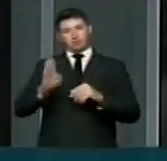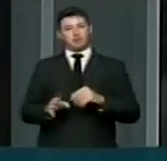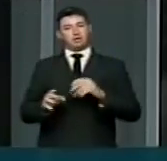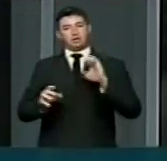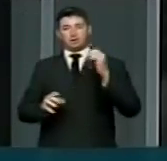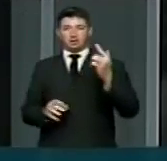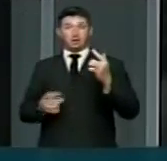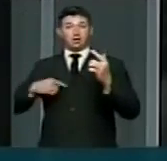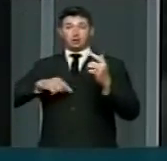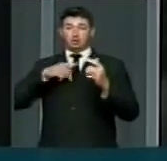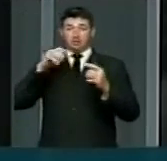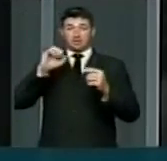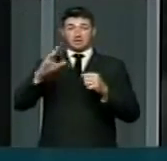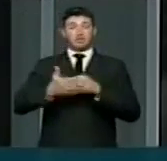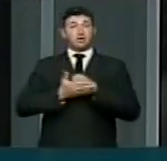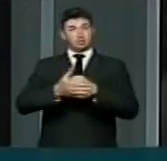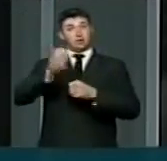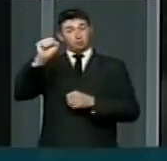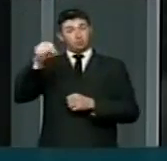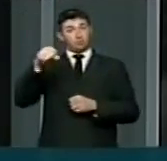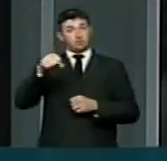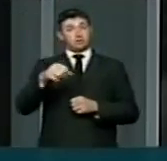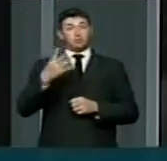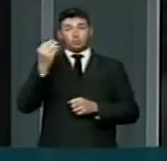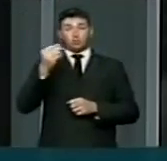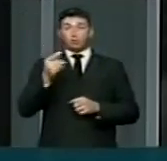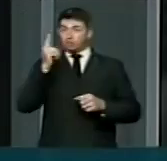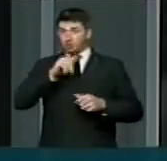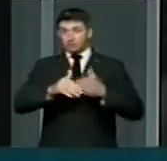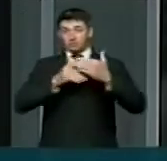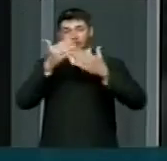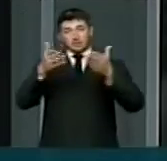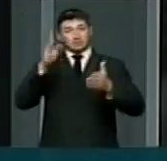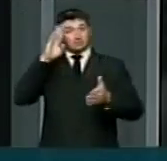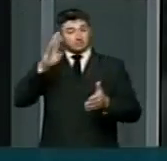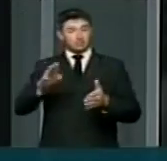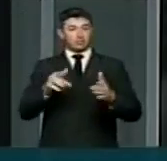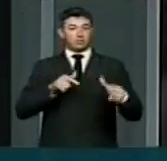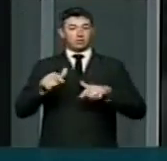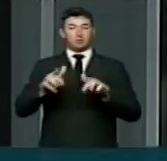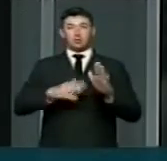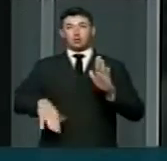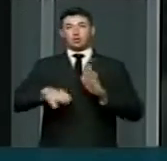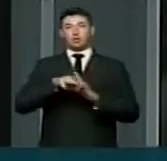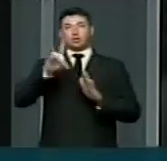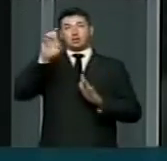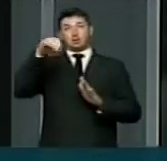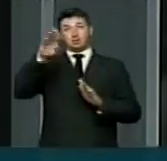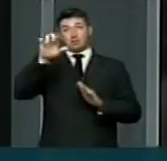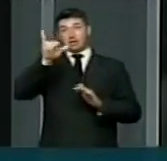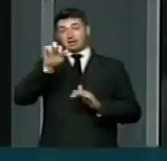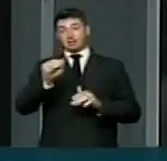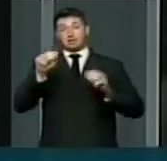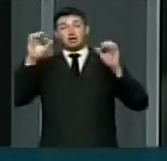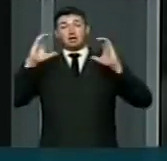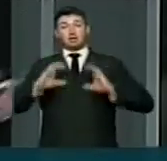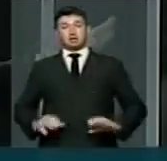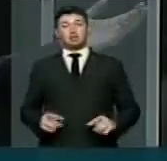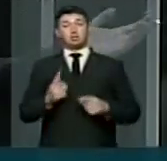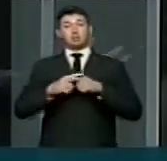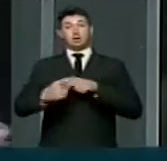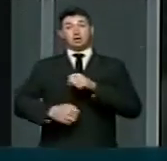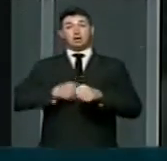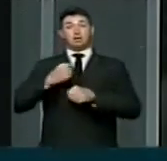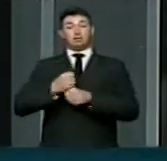eu tenho certeza que o PSC irá contribuir muito nessa história e, principalmente, no exercício pleno da democracia e da cidadania, quando no próximo